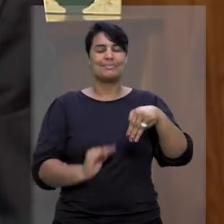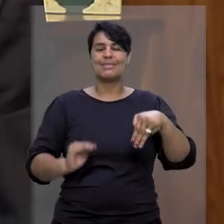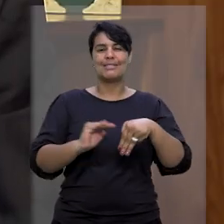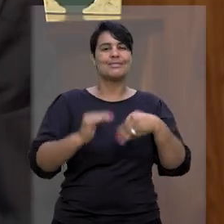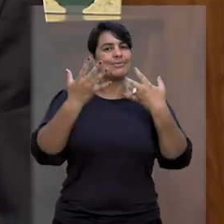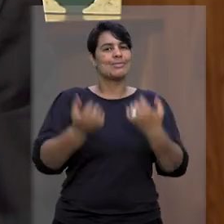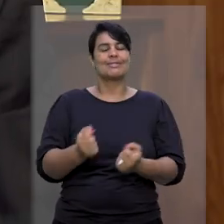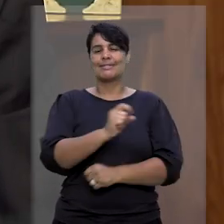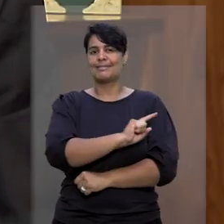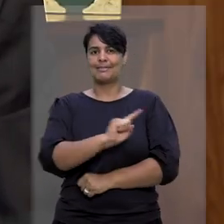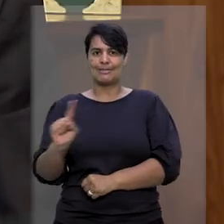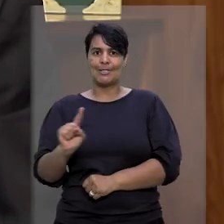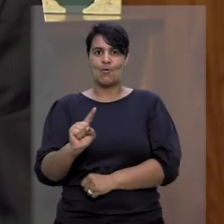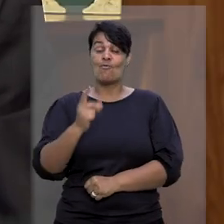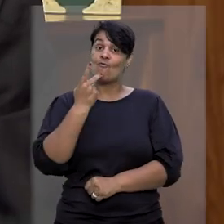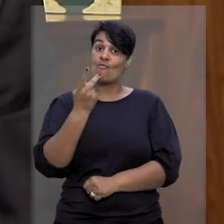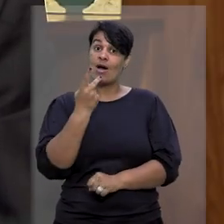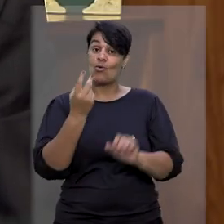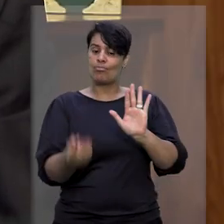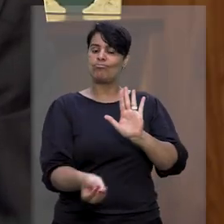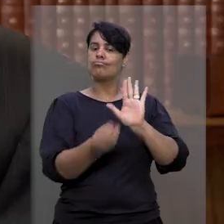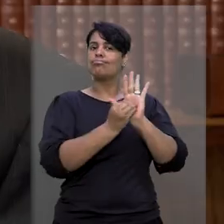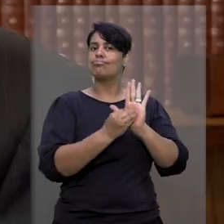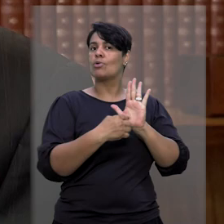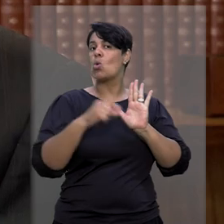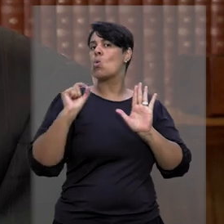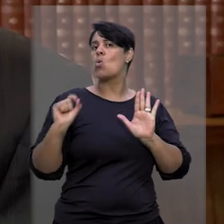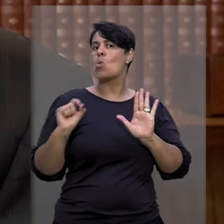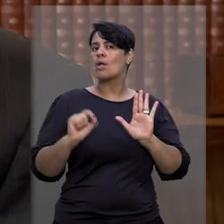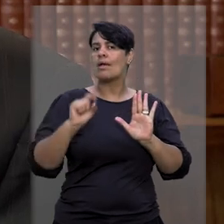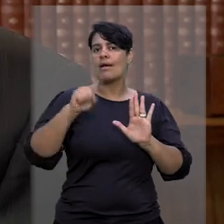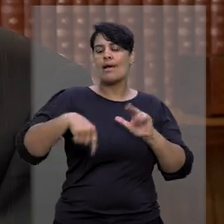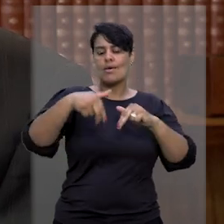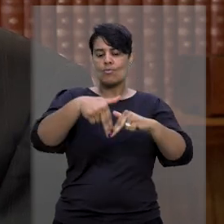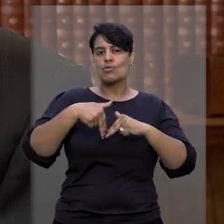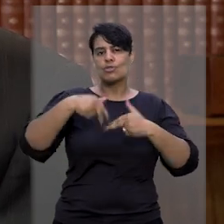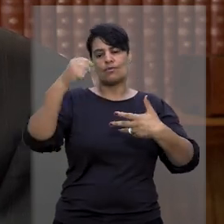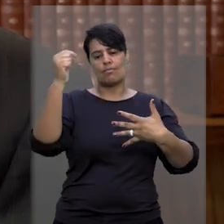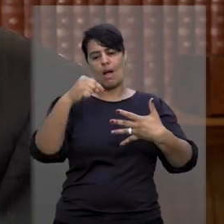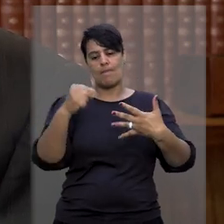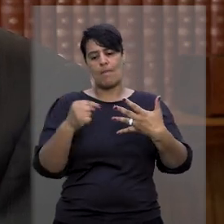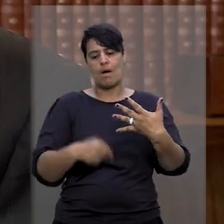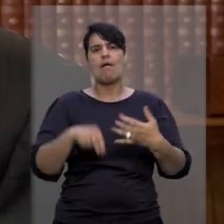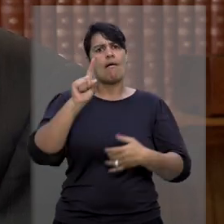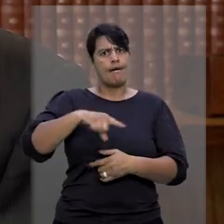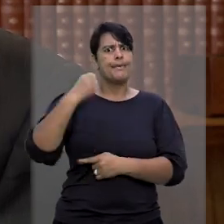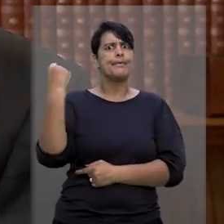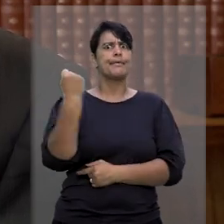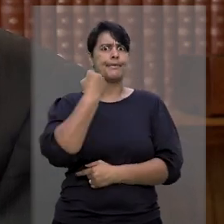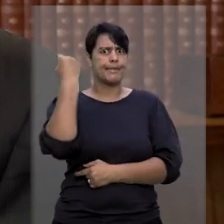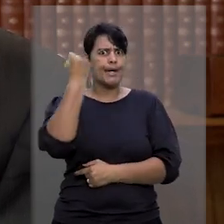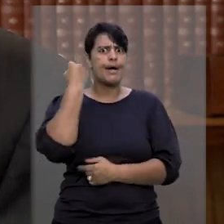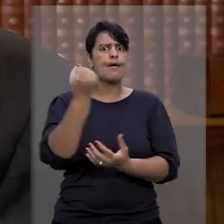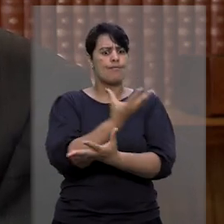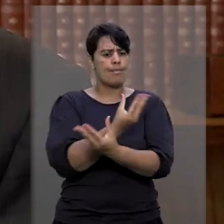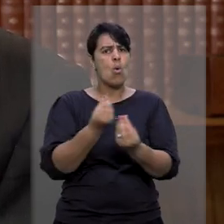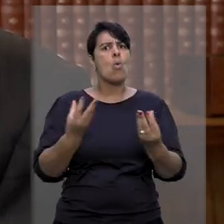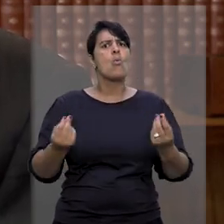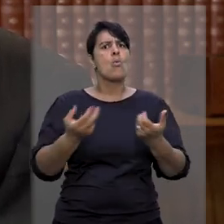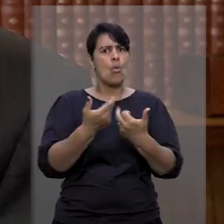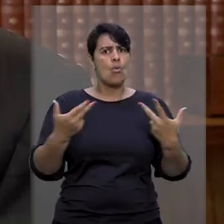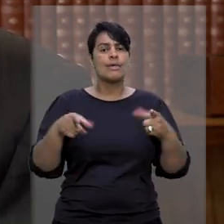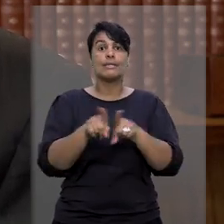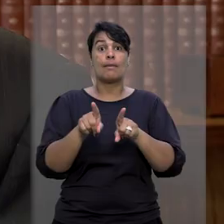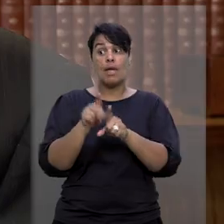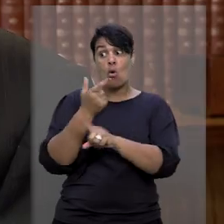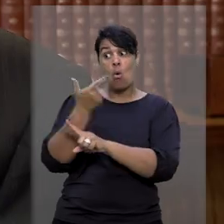liminar, o ministro Rogério Schietti ressaltou, entre outras coisas, que as razões relacionadas à gravidade concreta das condutas e